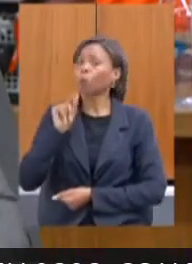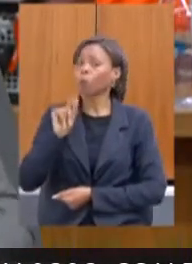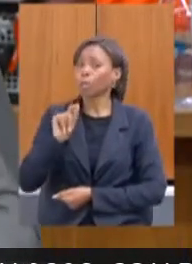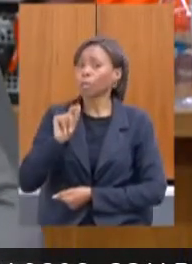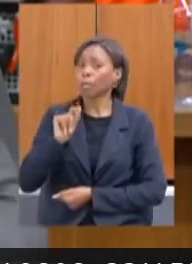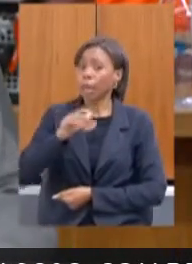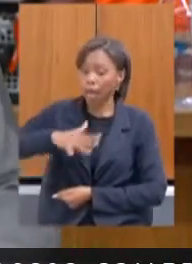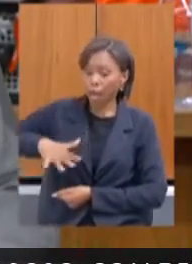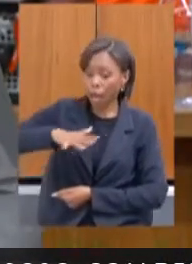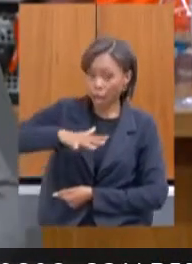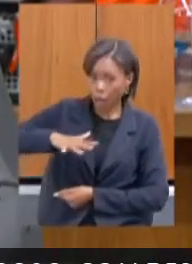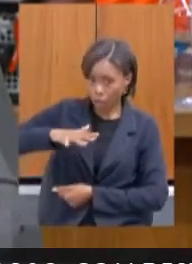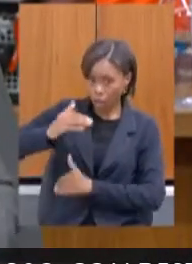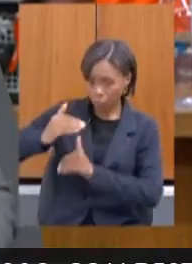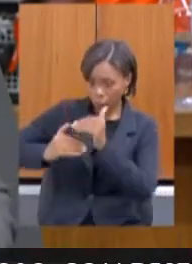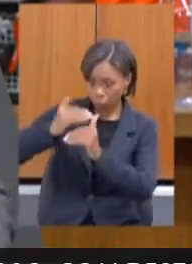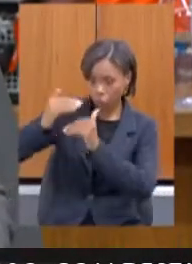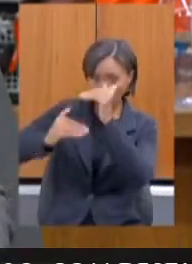social,